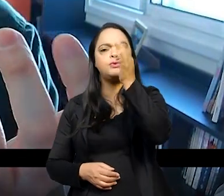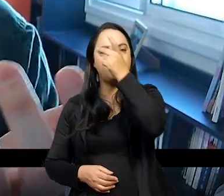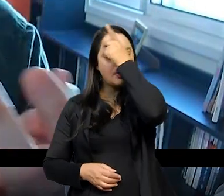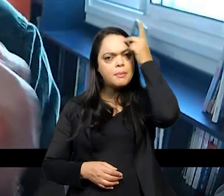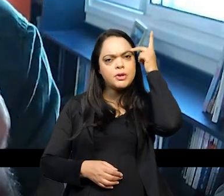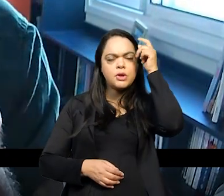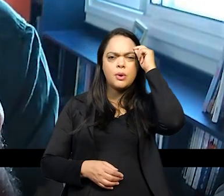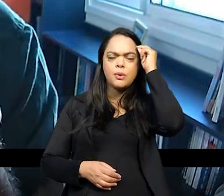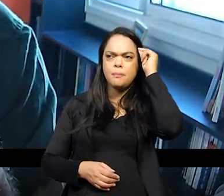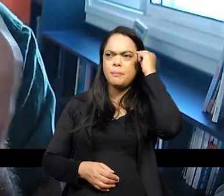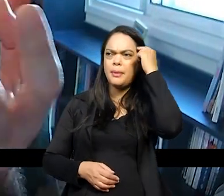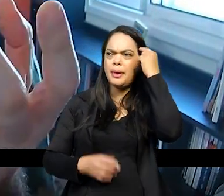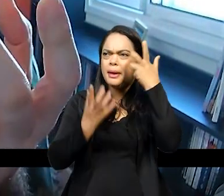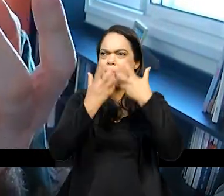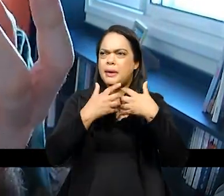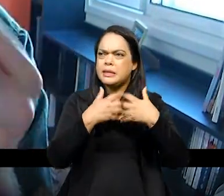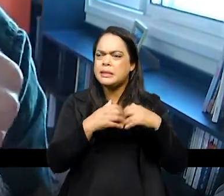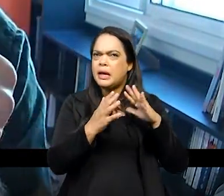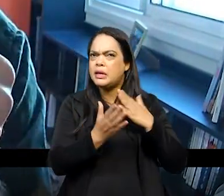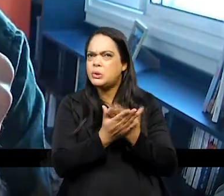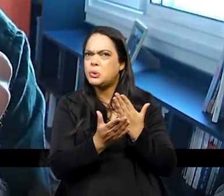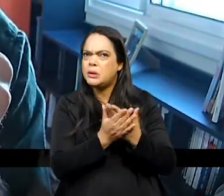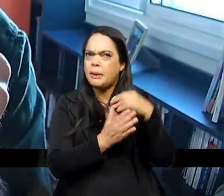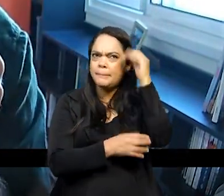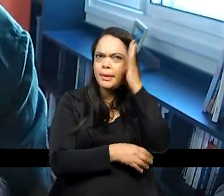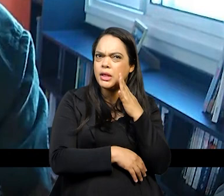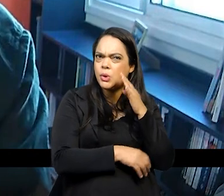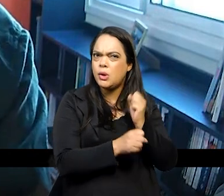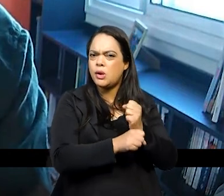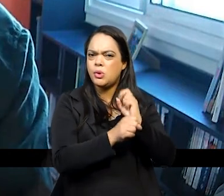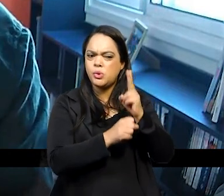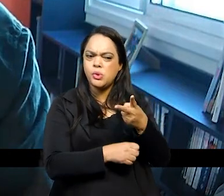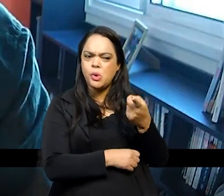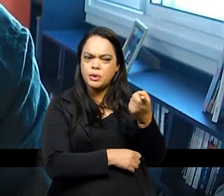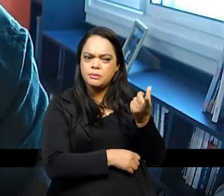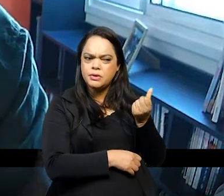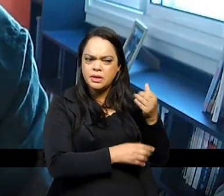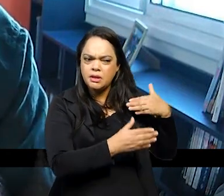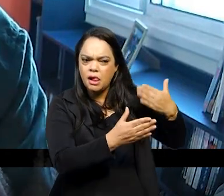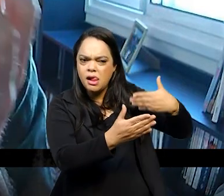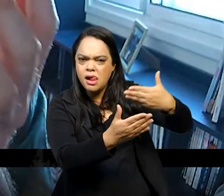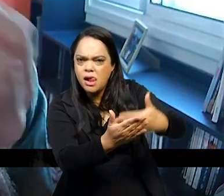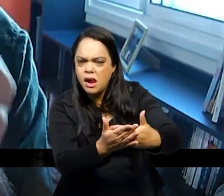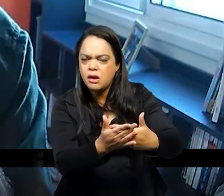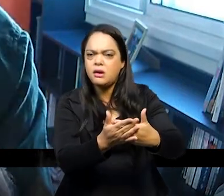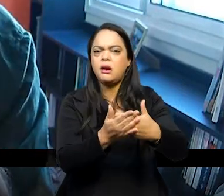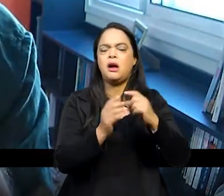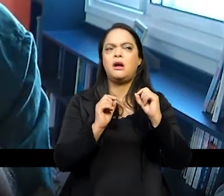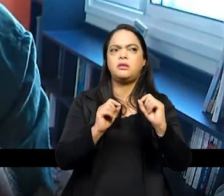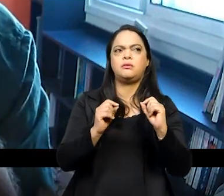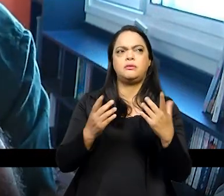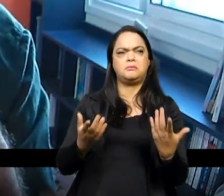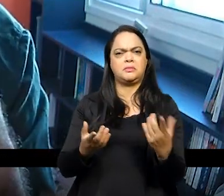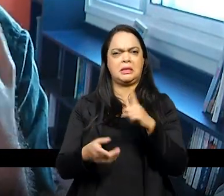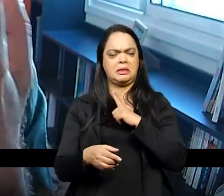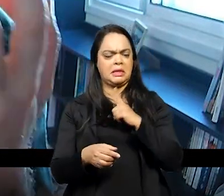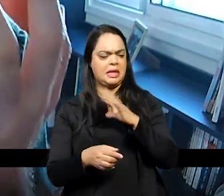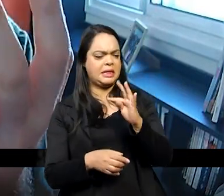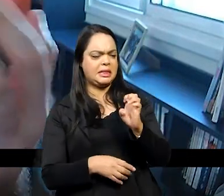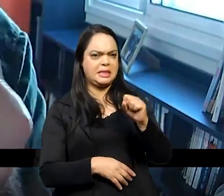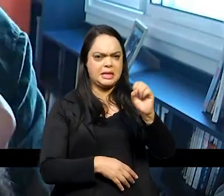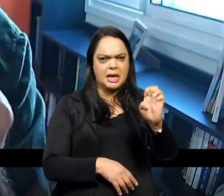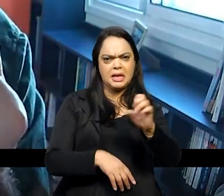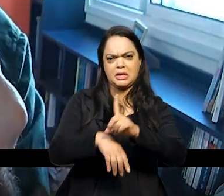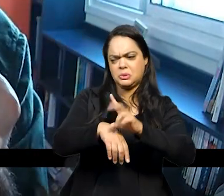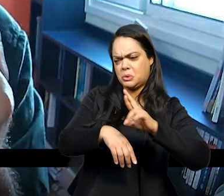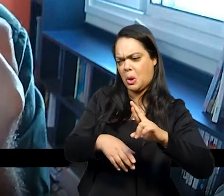conjuntura política de 2016 pra cá né e aí ele faz lá uma tese de doutorado ou escreve